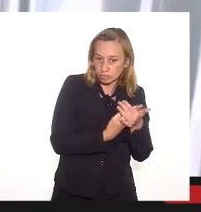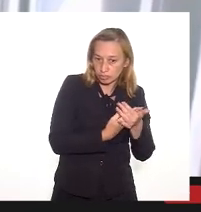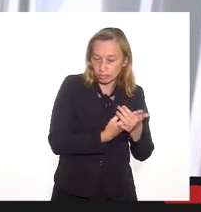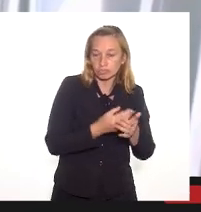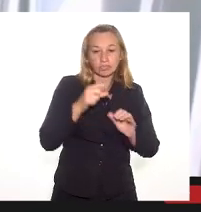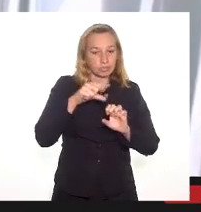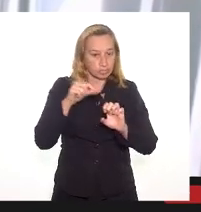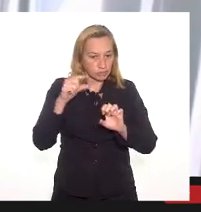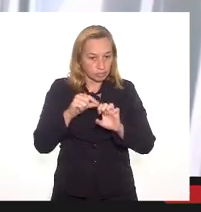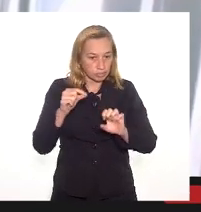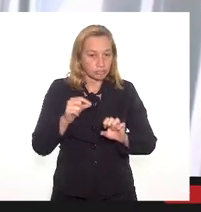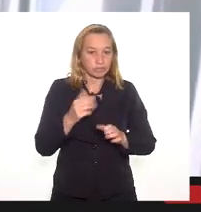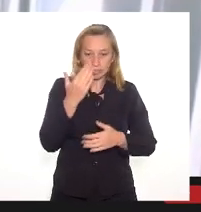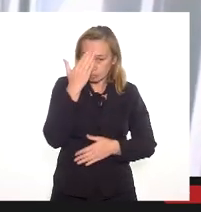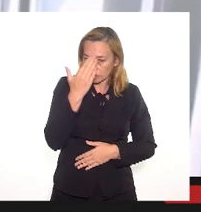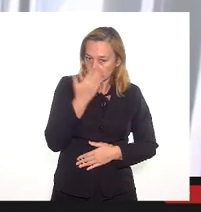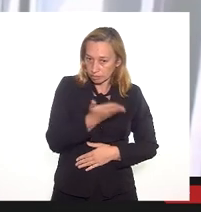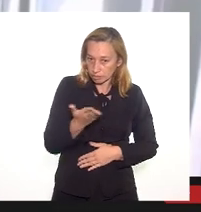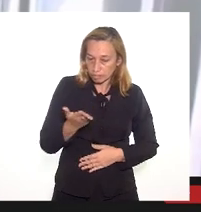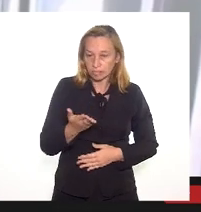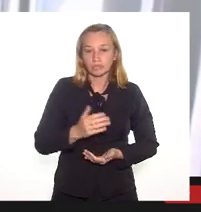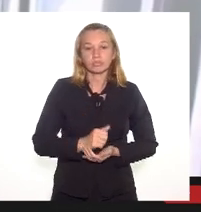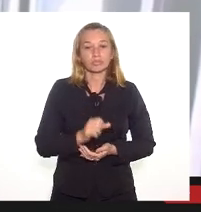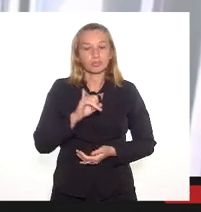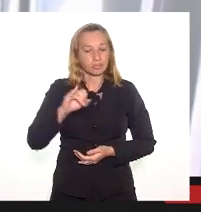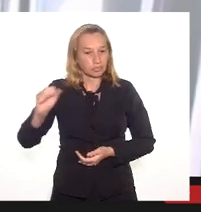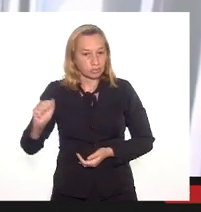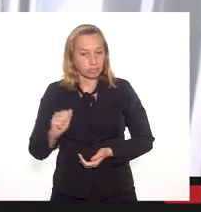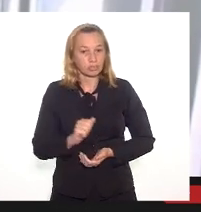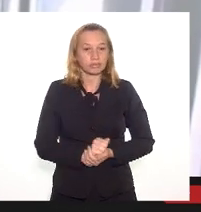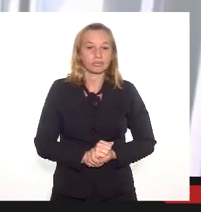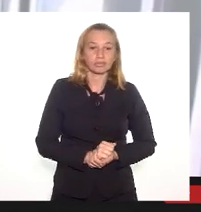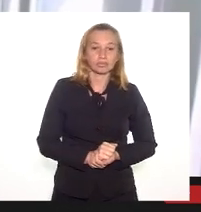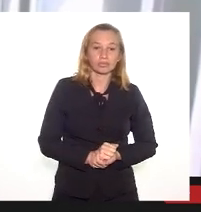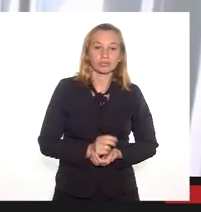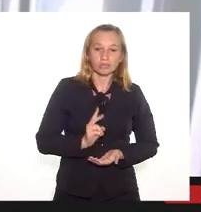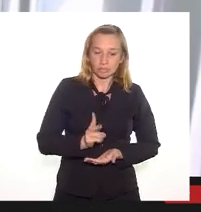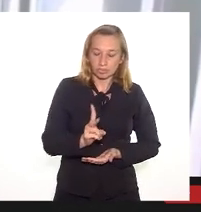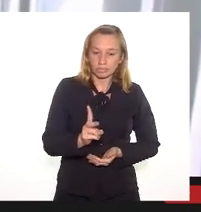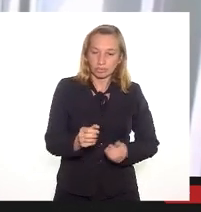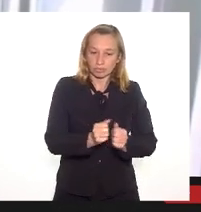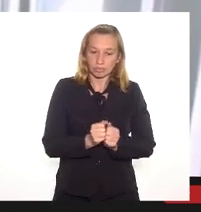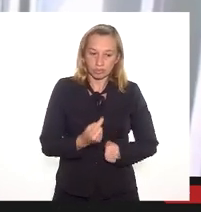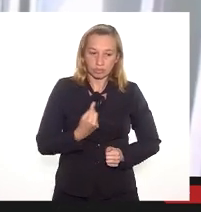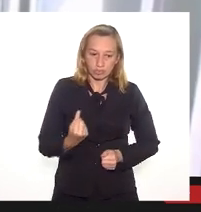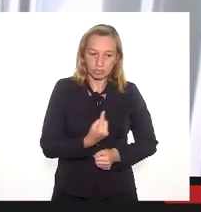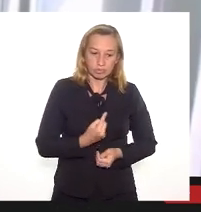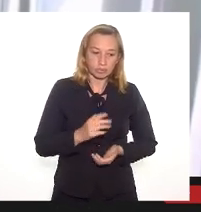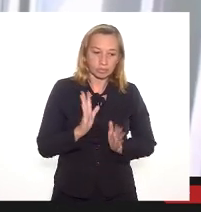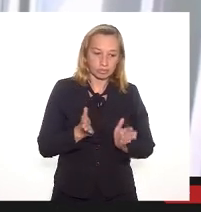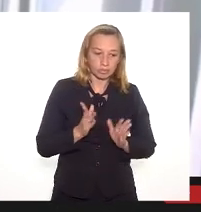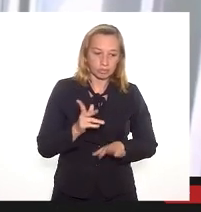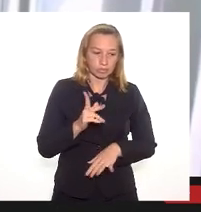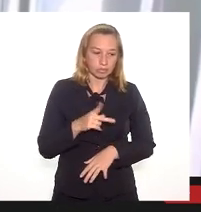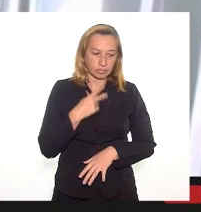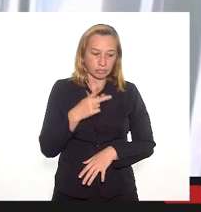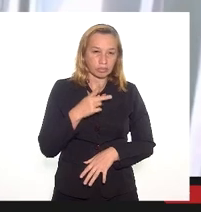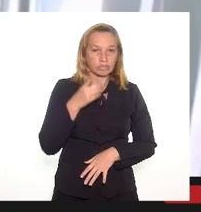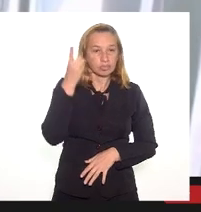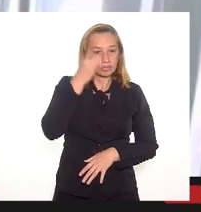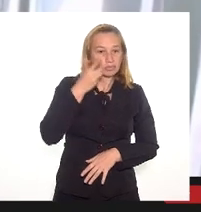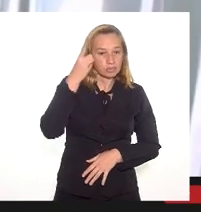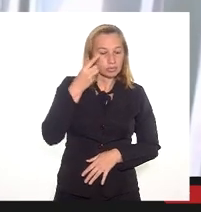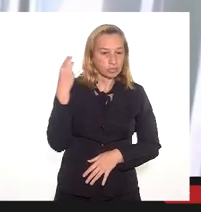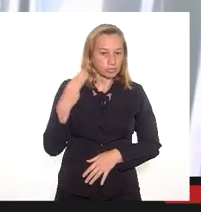empreendimento. Agradeço muito a participação do INEA e, por favor, permaneça conosco. Eu vou passar a palavra à deputada Mônica Francisco